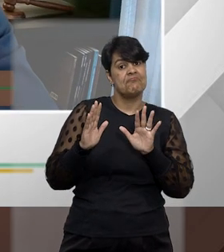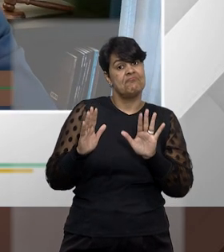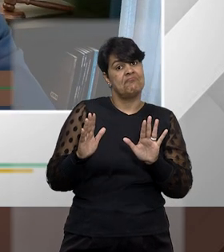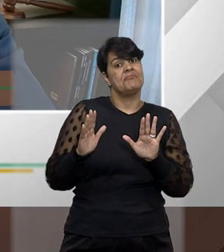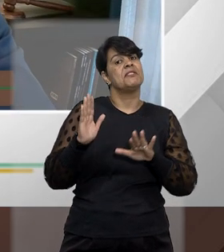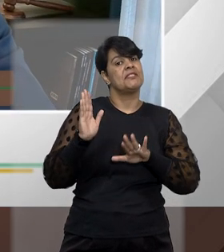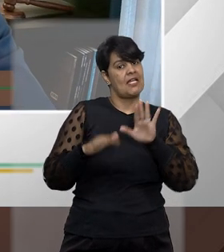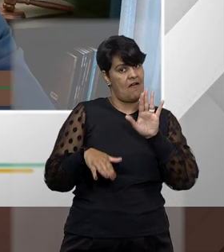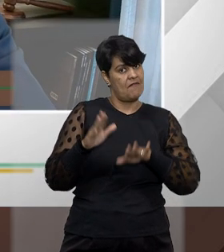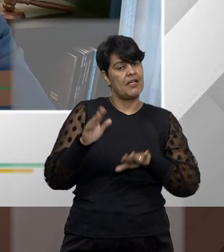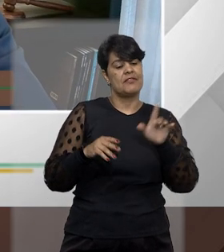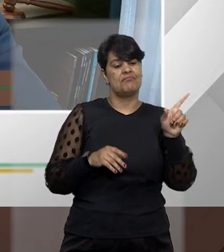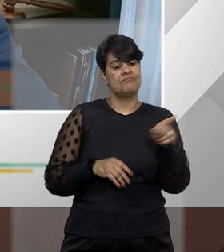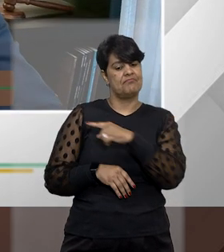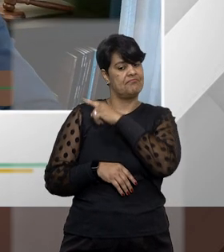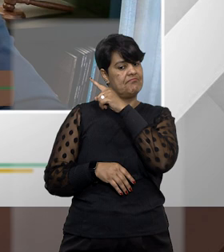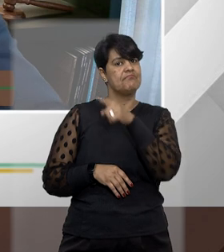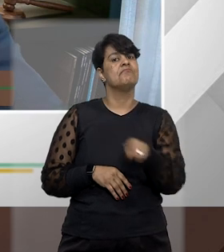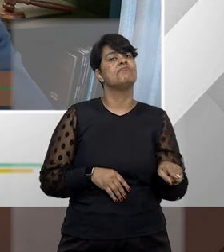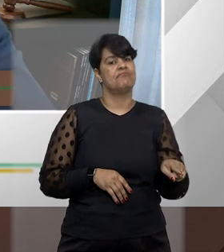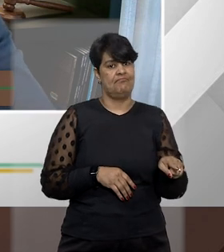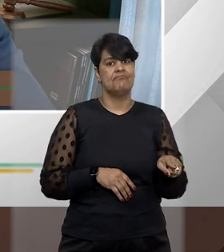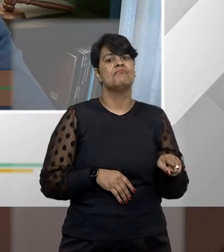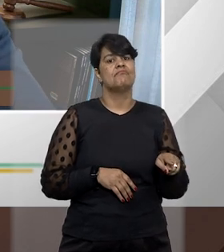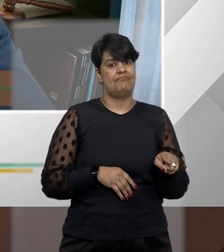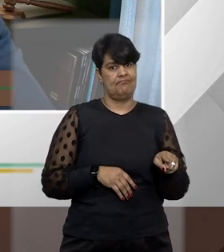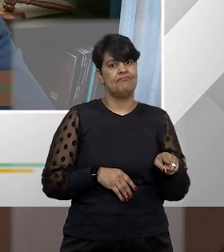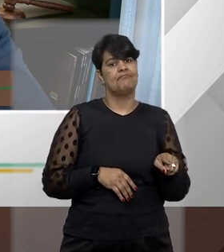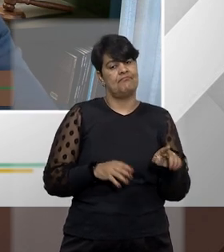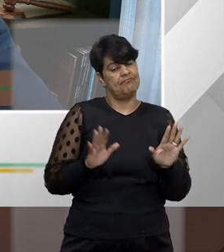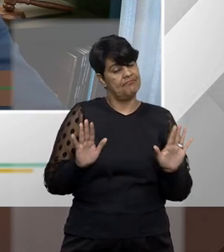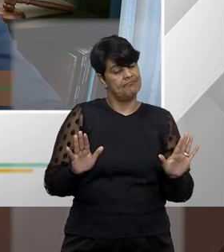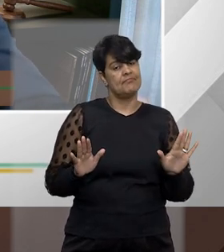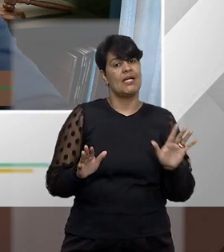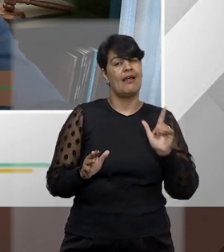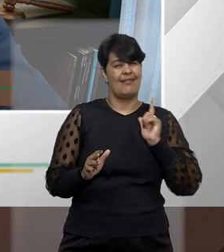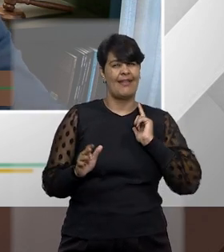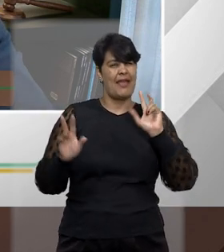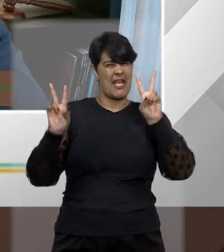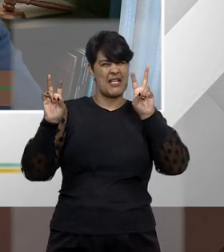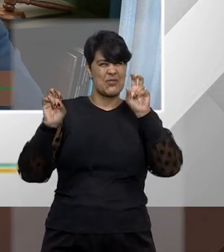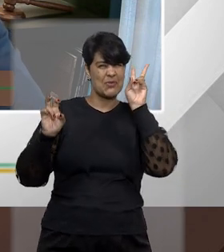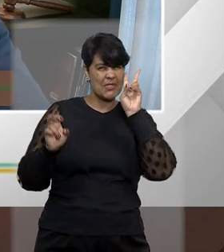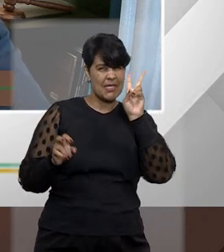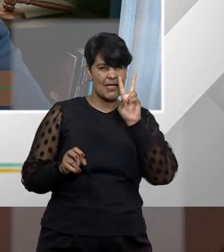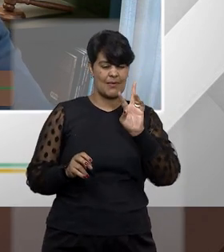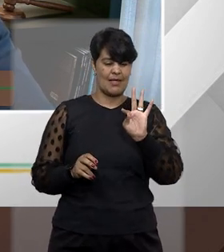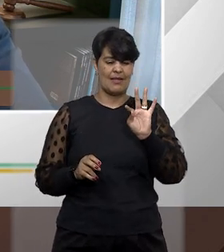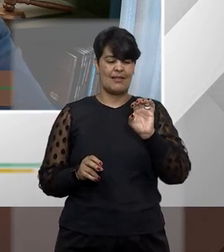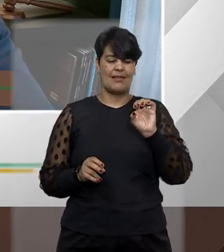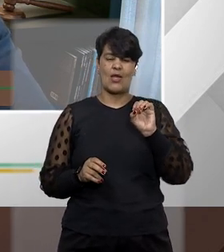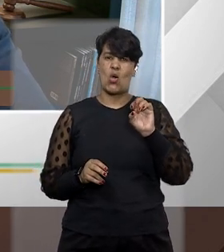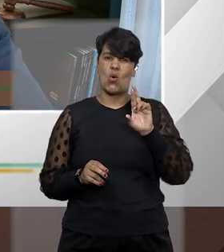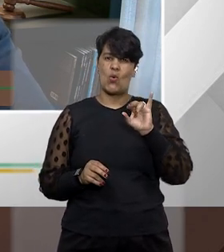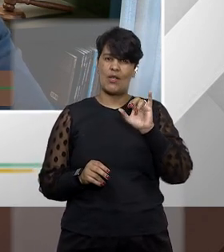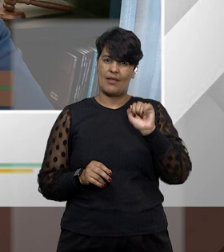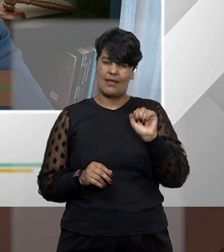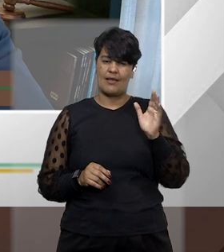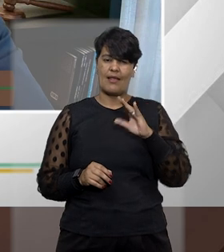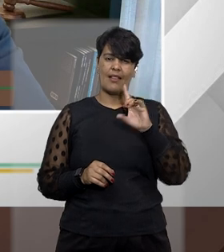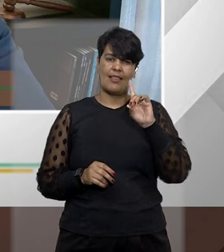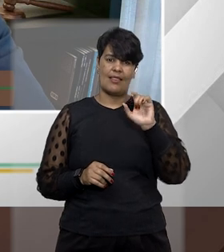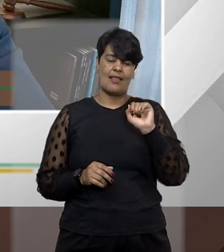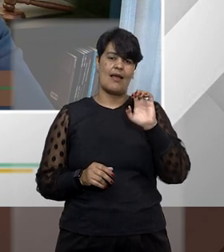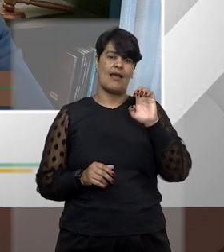anulada a sentença isso se não se aplicar a teoria da incompassão como o doutor professor Diego já muito bem